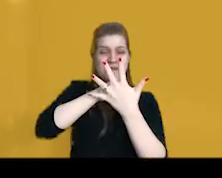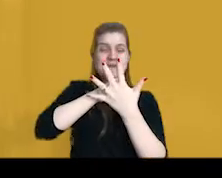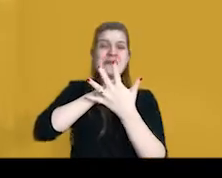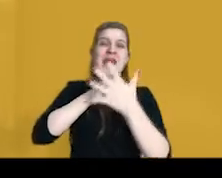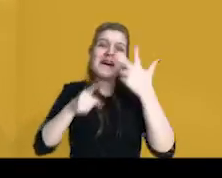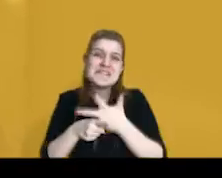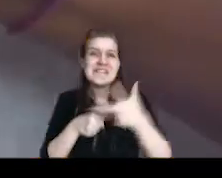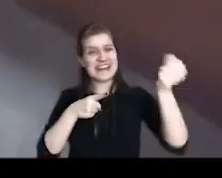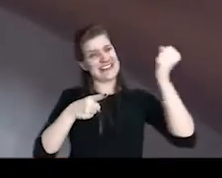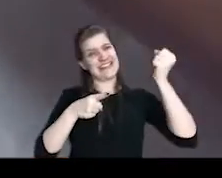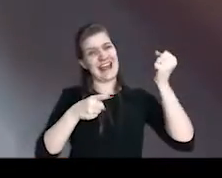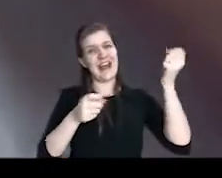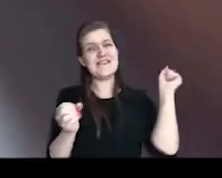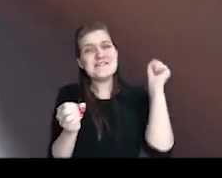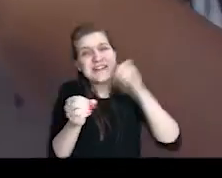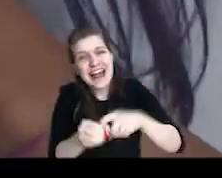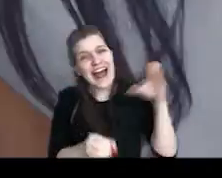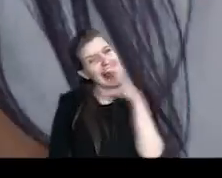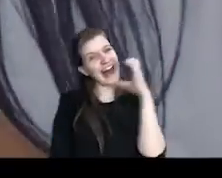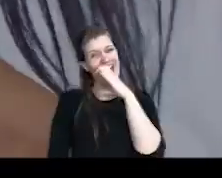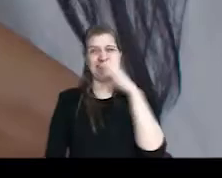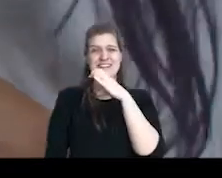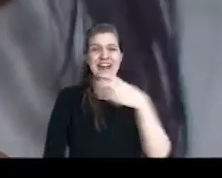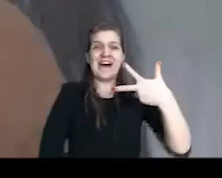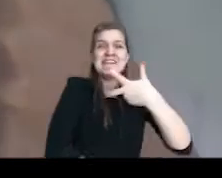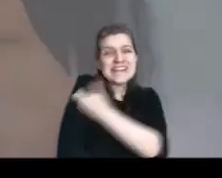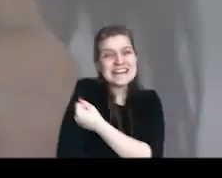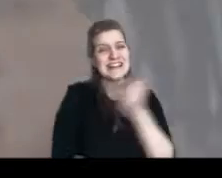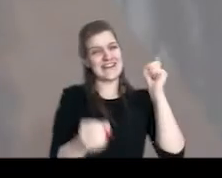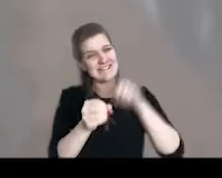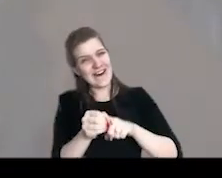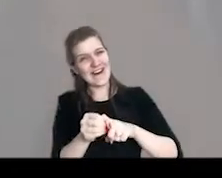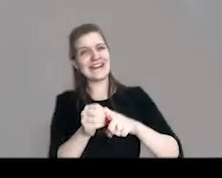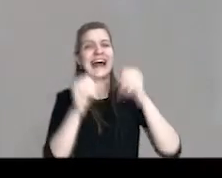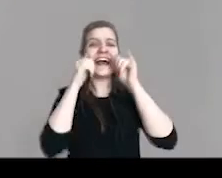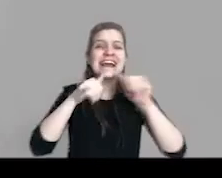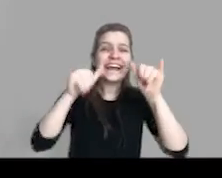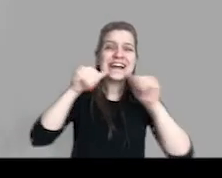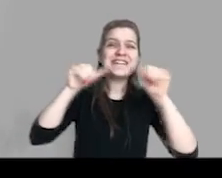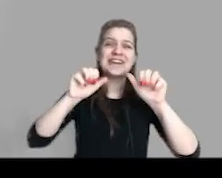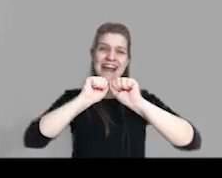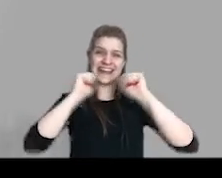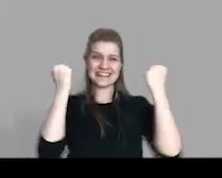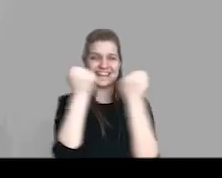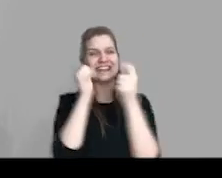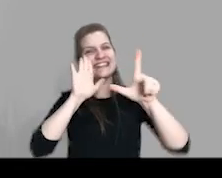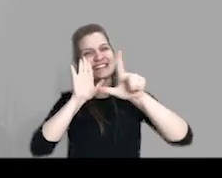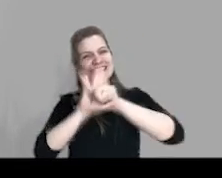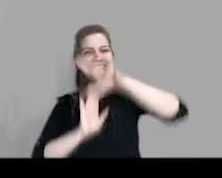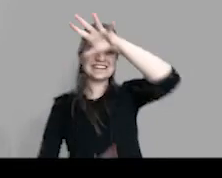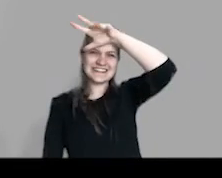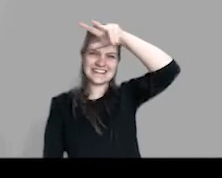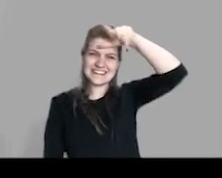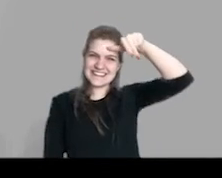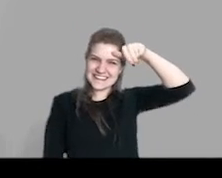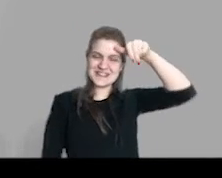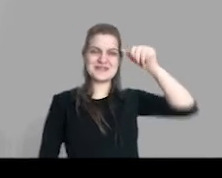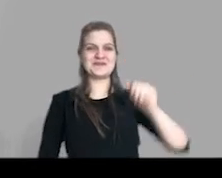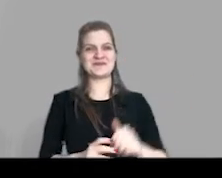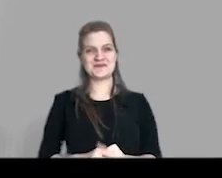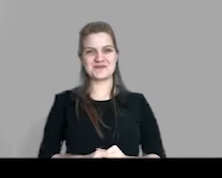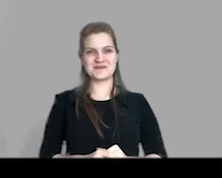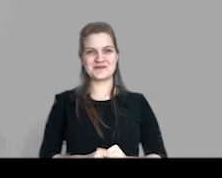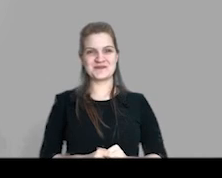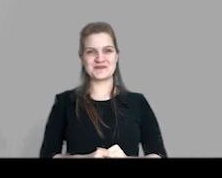pandemia e voltar muito mais rápido vacina que volta uma campanha da Assembleia Legislativa de